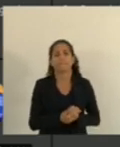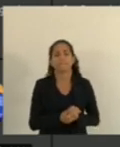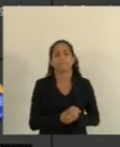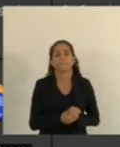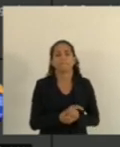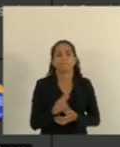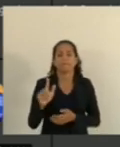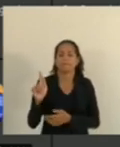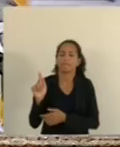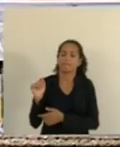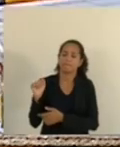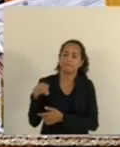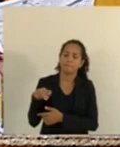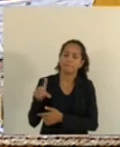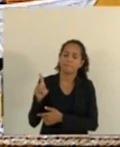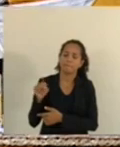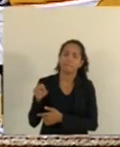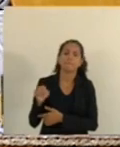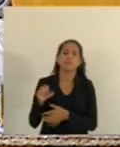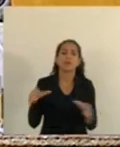Gandini, cidadania é próxima